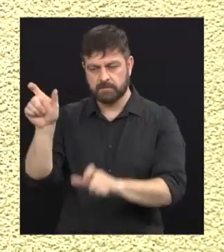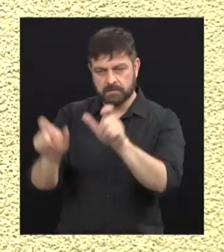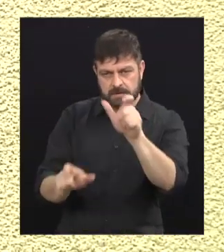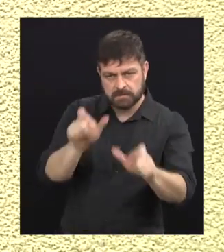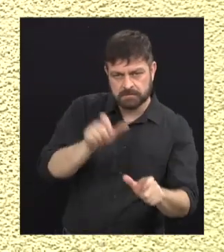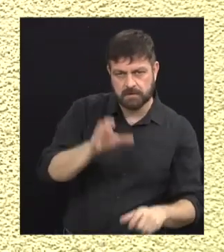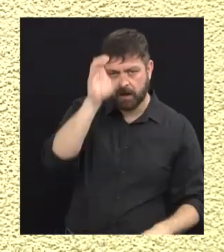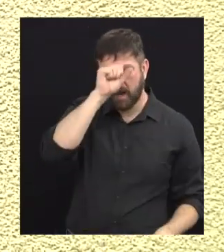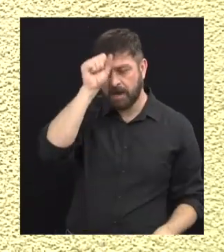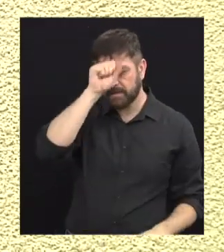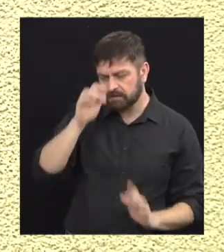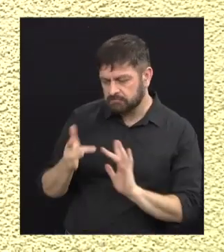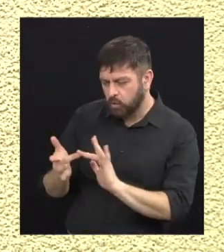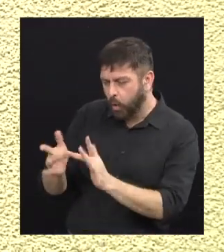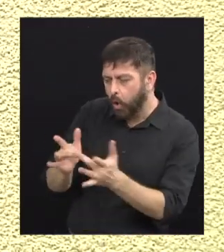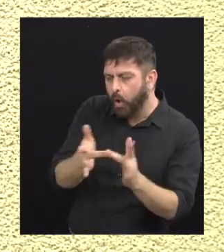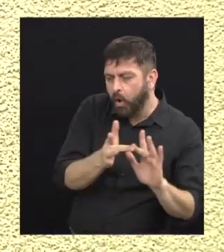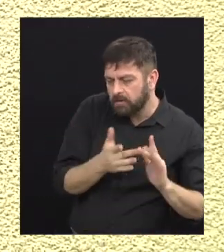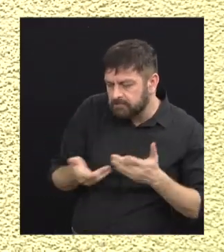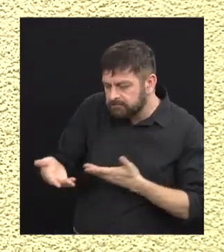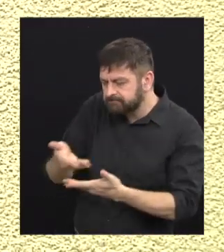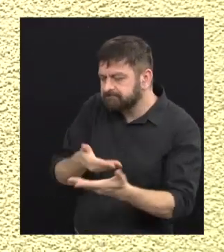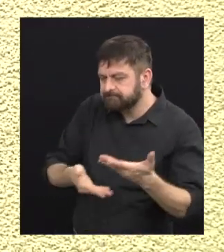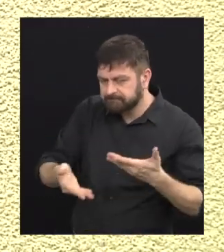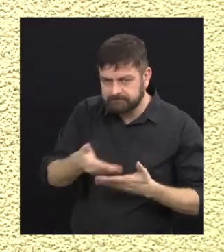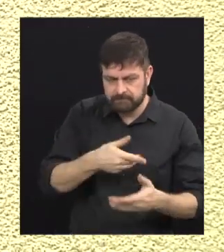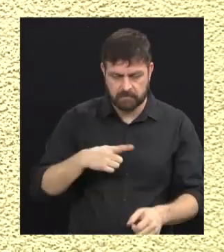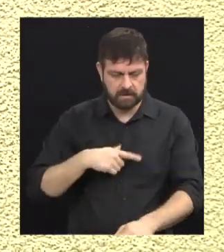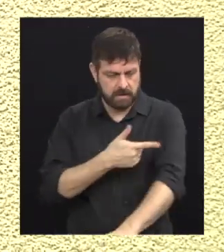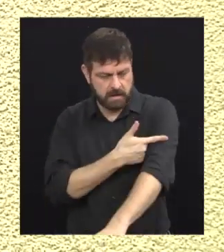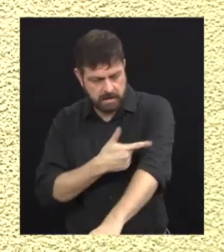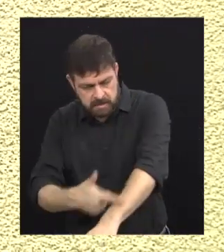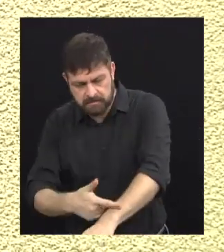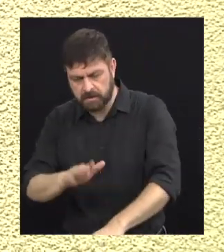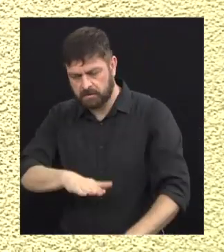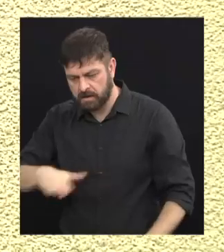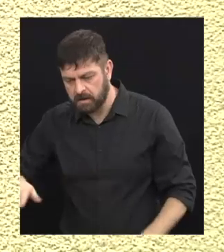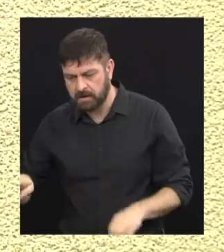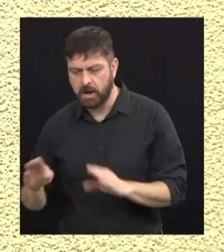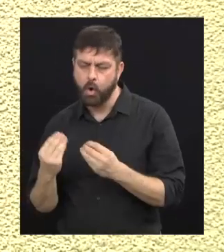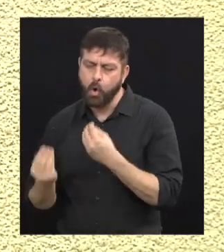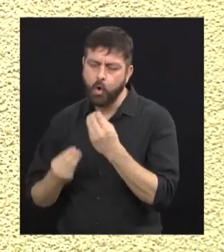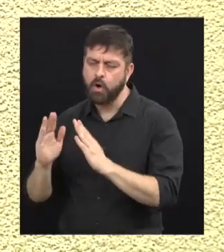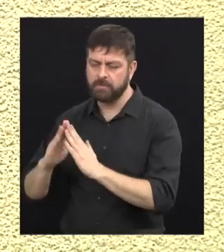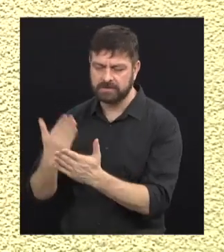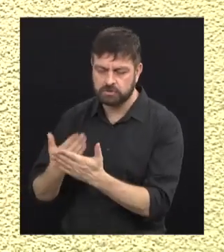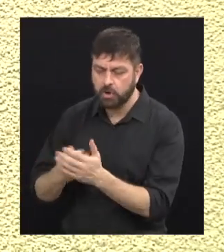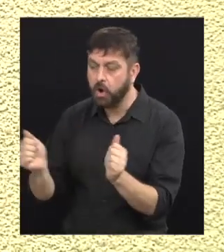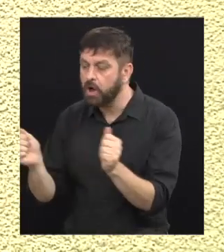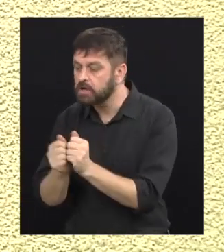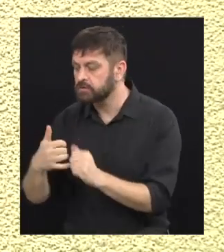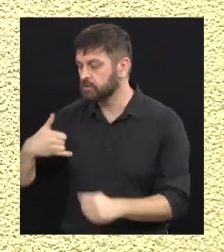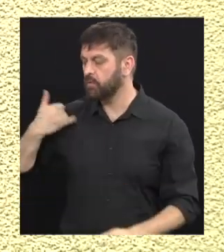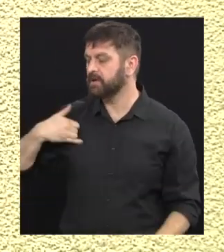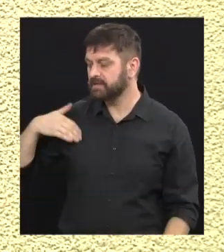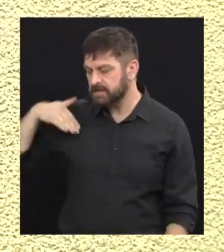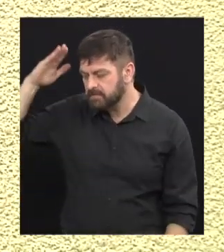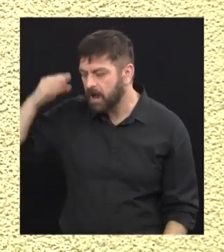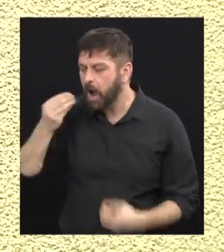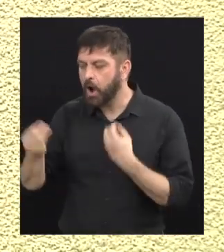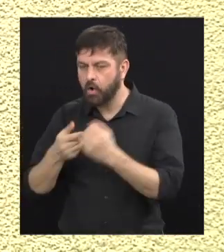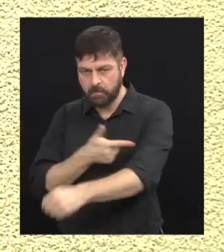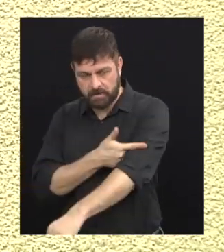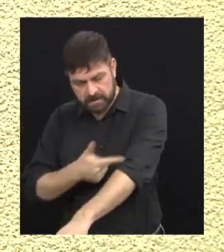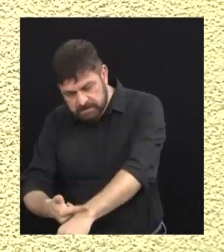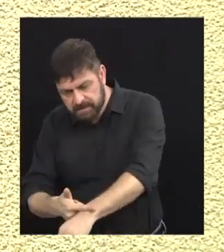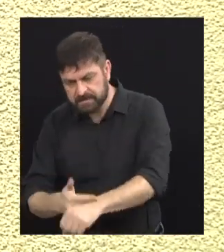aprendizado de convivência mesmo. De convivência, para ter respeito com as crianças, na escola, com os idosos, ter respeito na sua